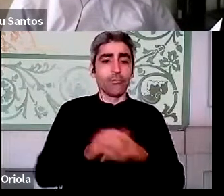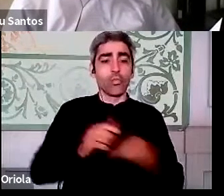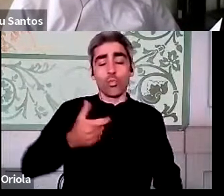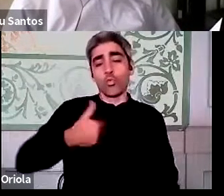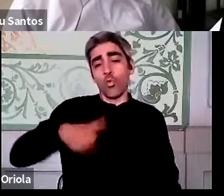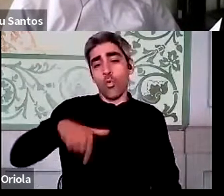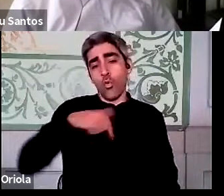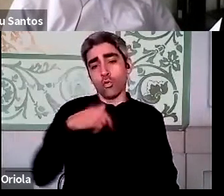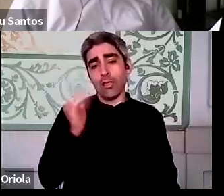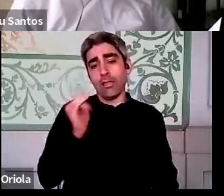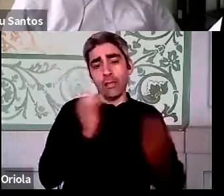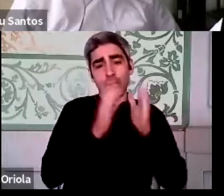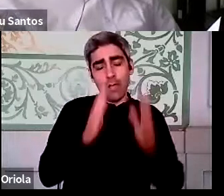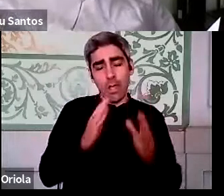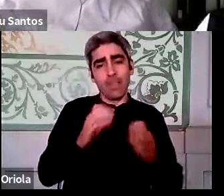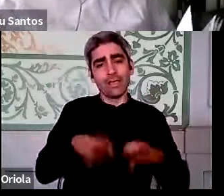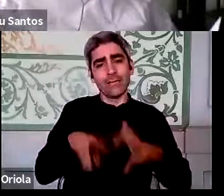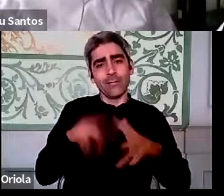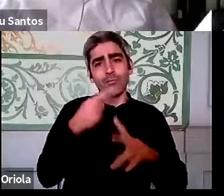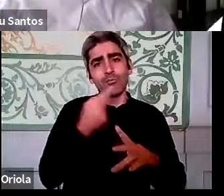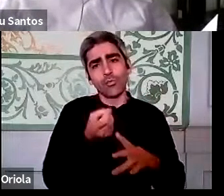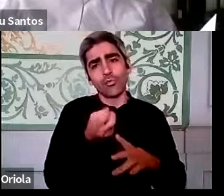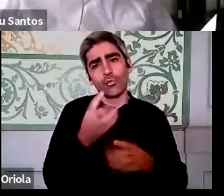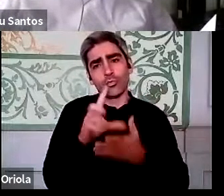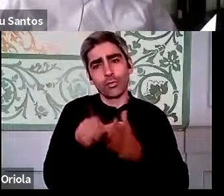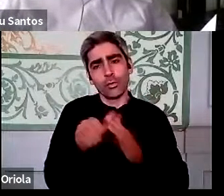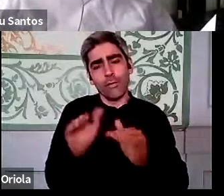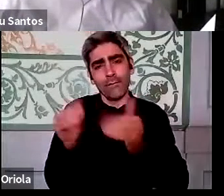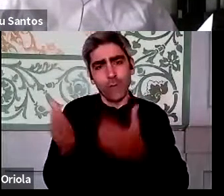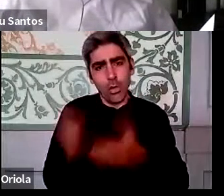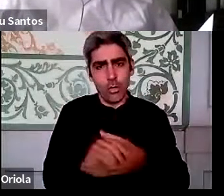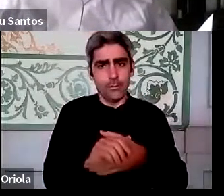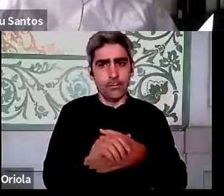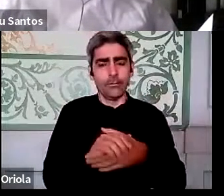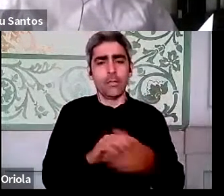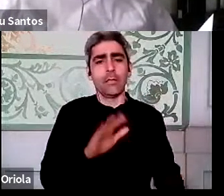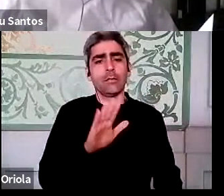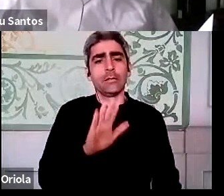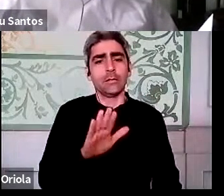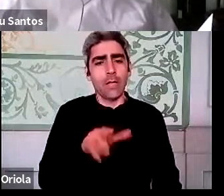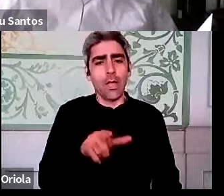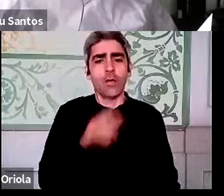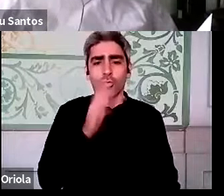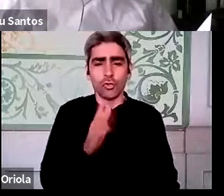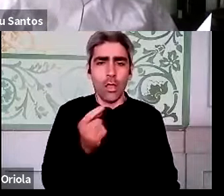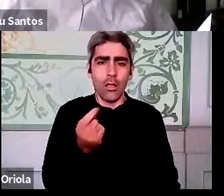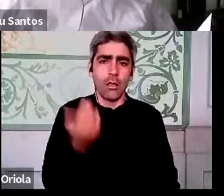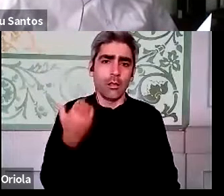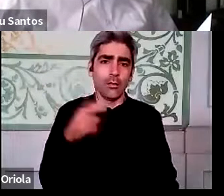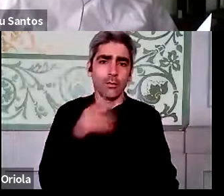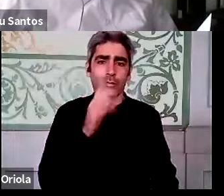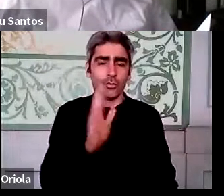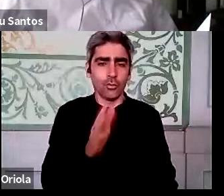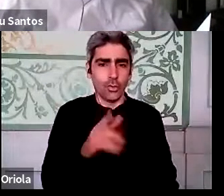como uma entidade que desenvolve muitos projetos fora, que está, como foi referido anteriormente, é